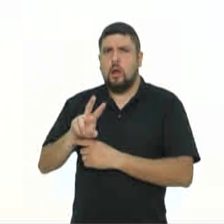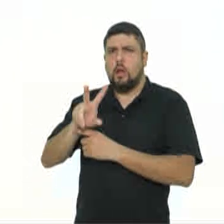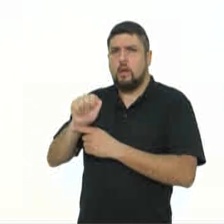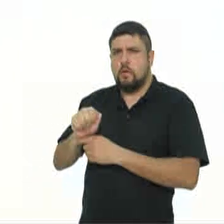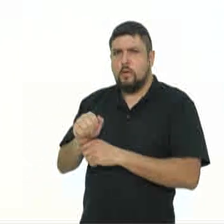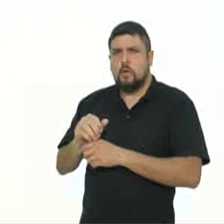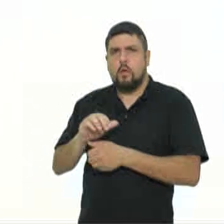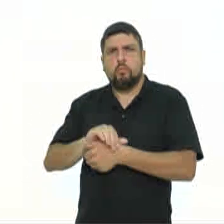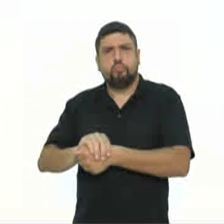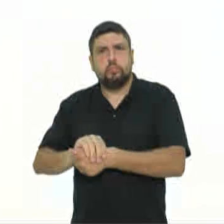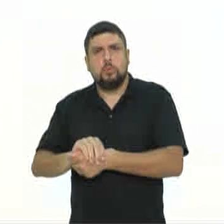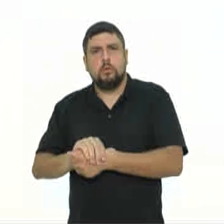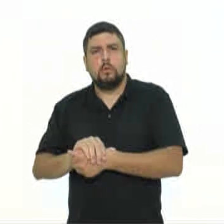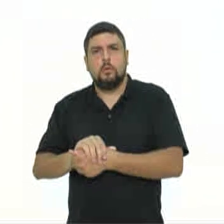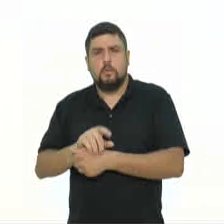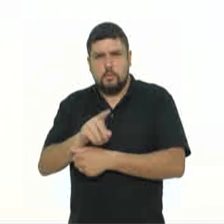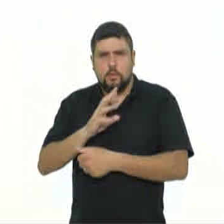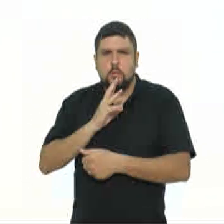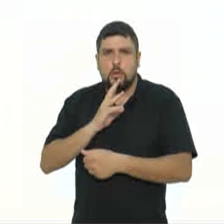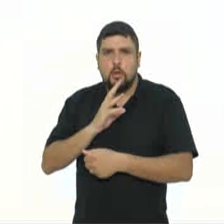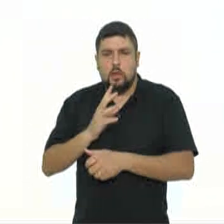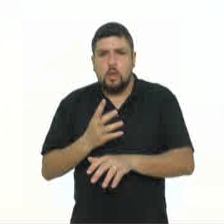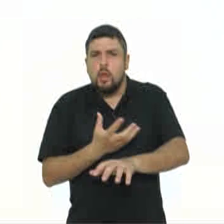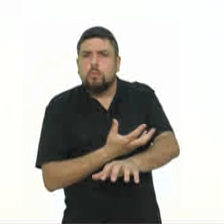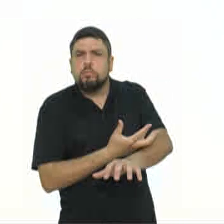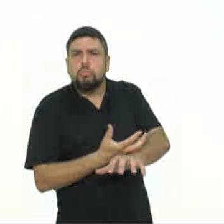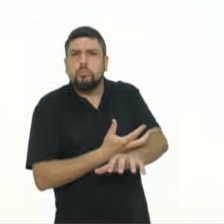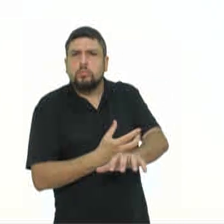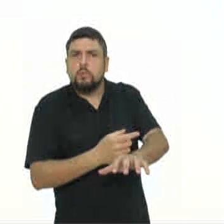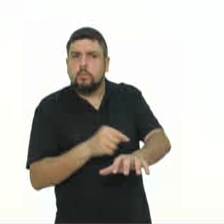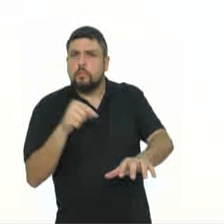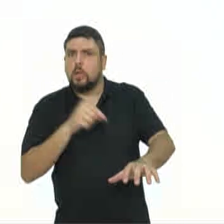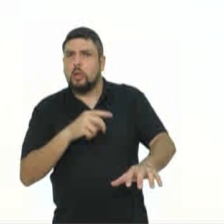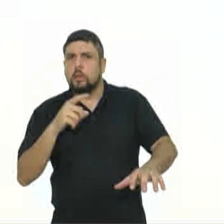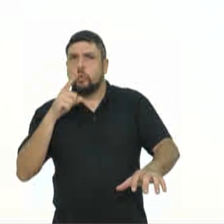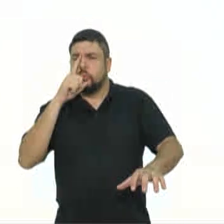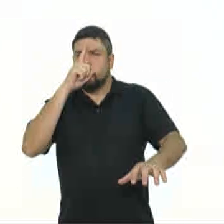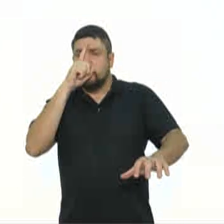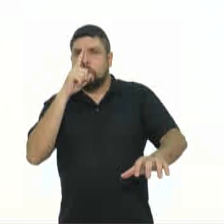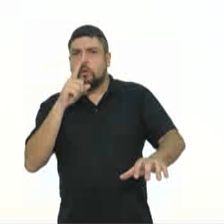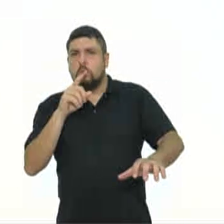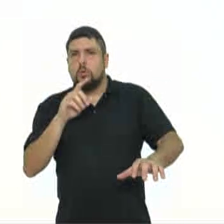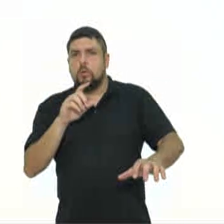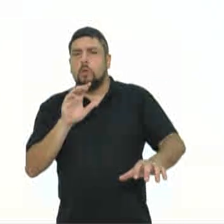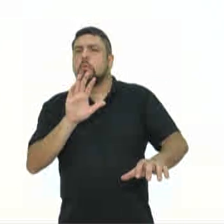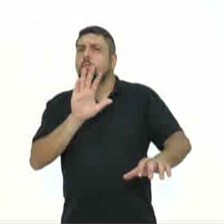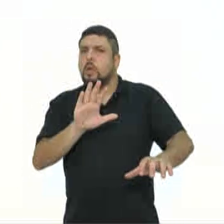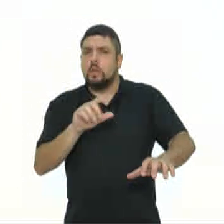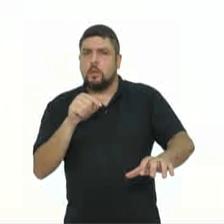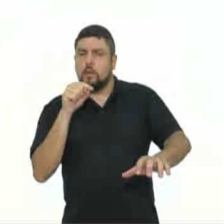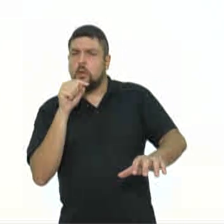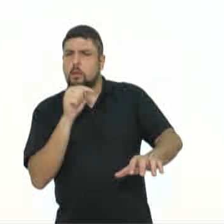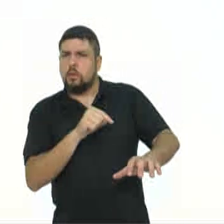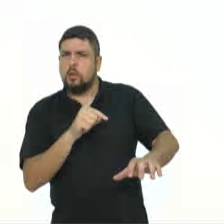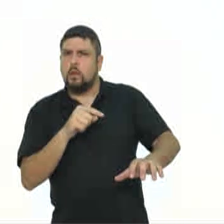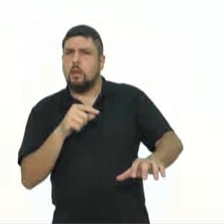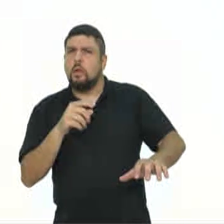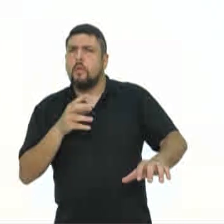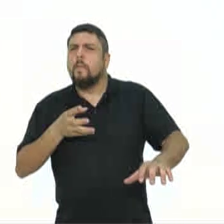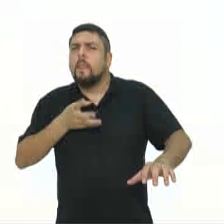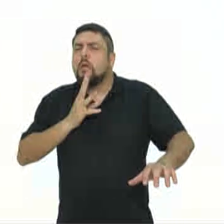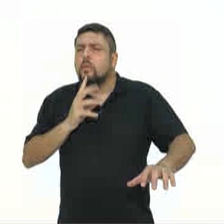bedroega? Consideradas daninhas em diversas regiões do país, essas espécies fazem parte de uma seleção ainda pouco difundida,